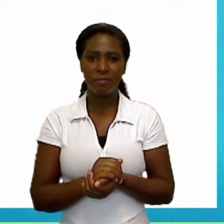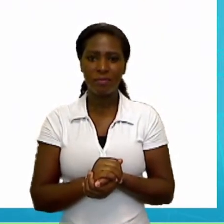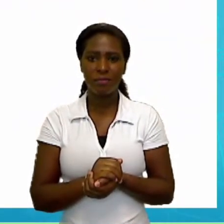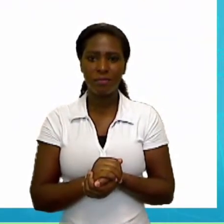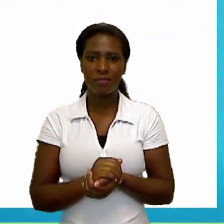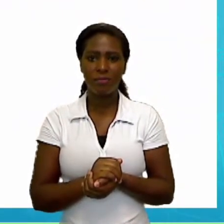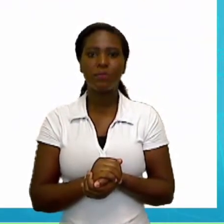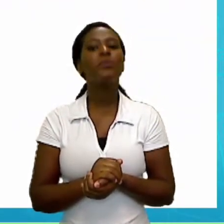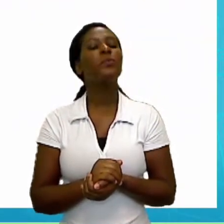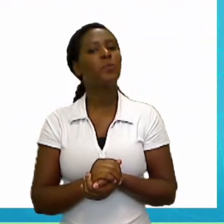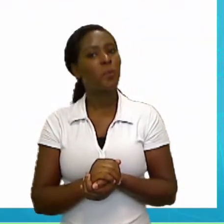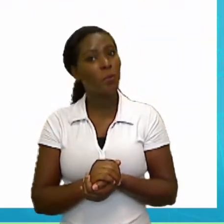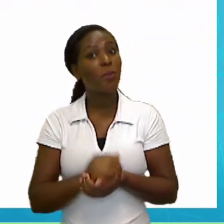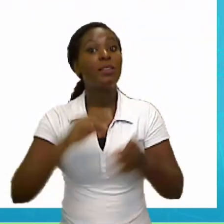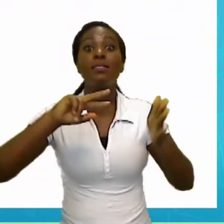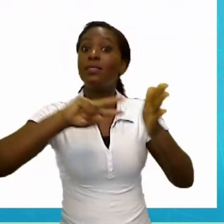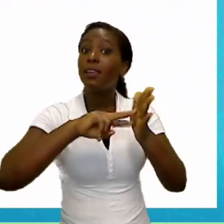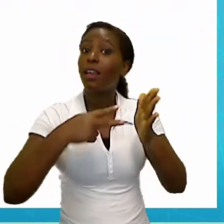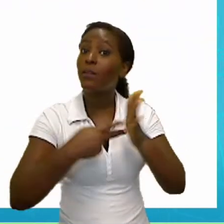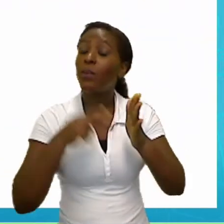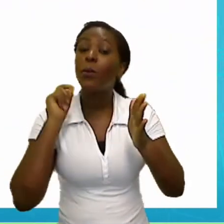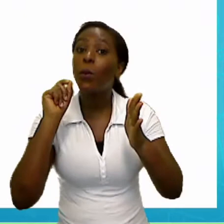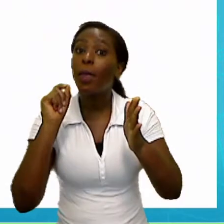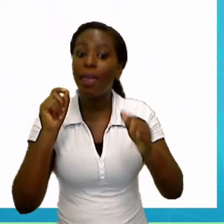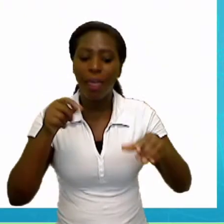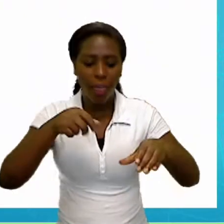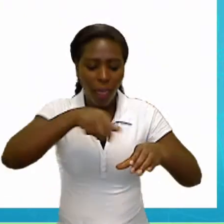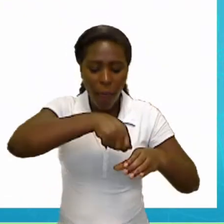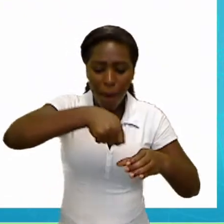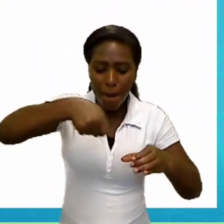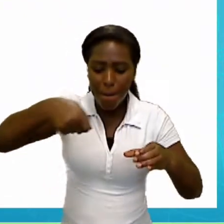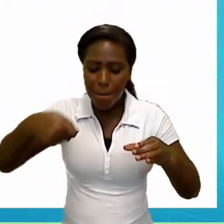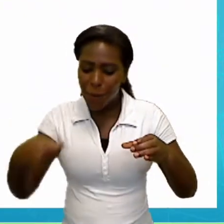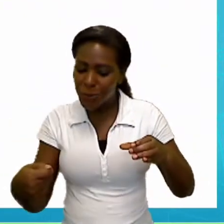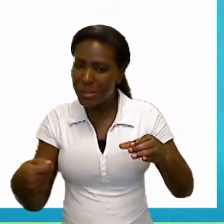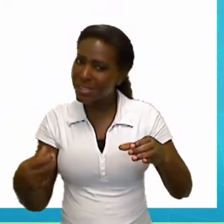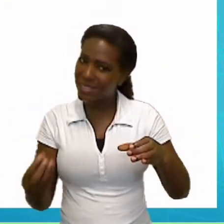Que é o estojo, a bolsinha de lápis.